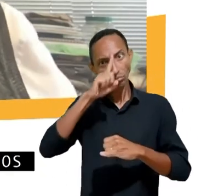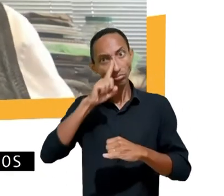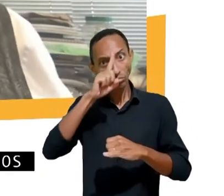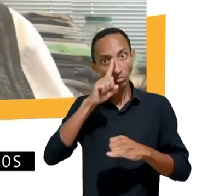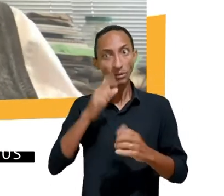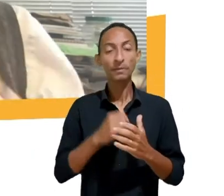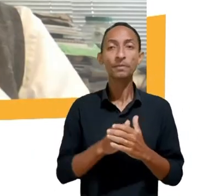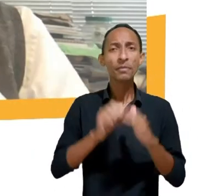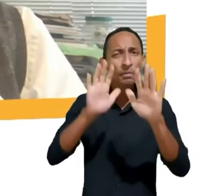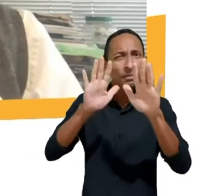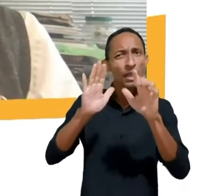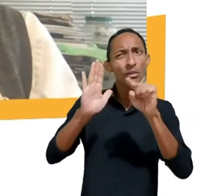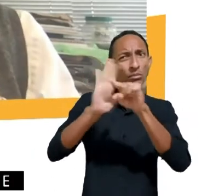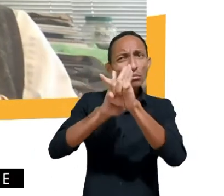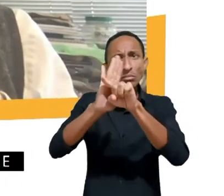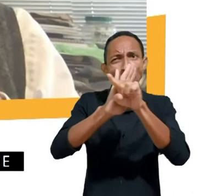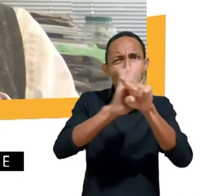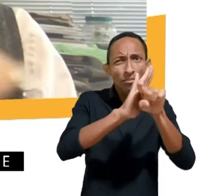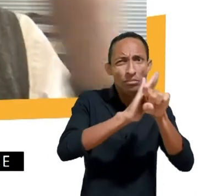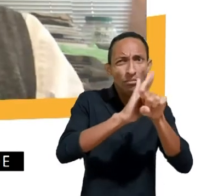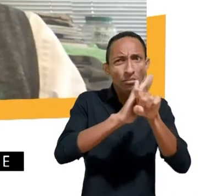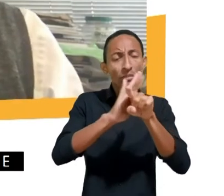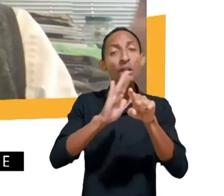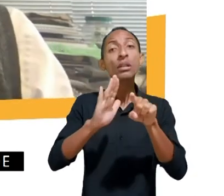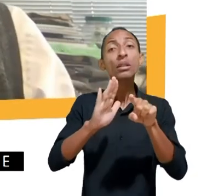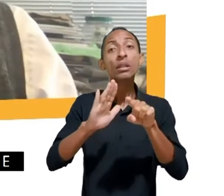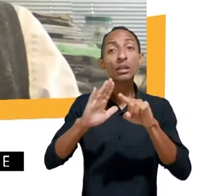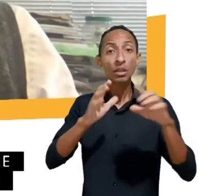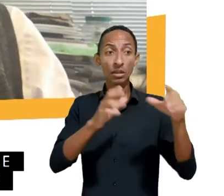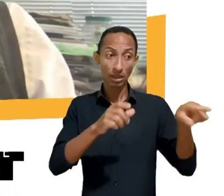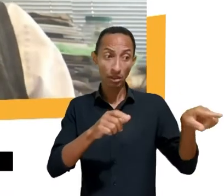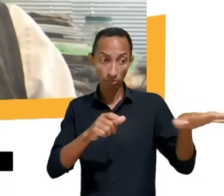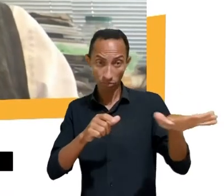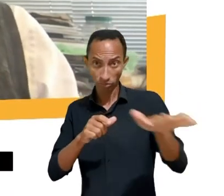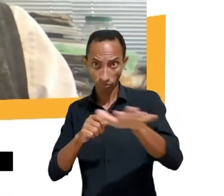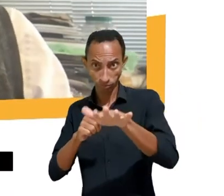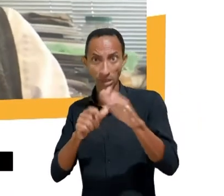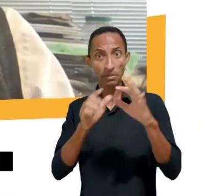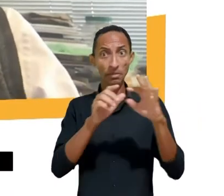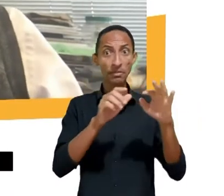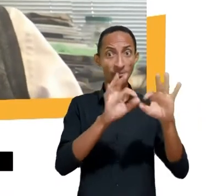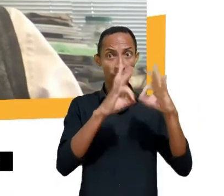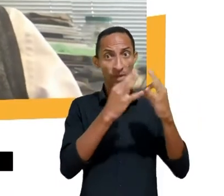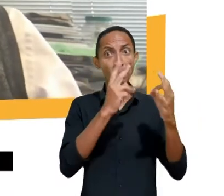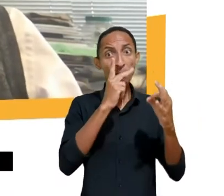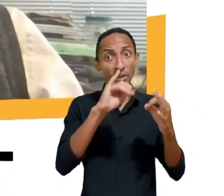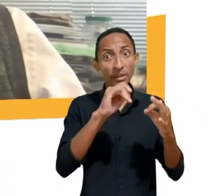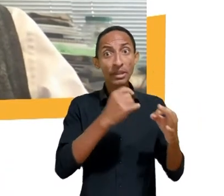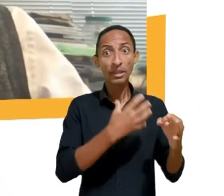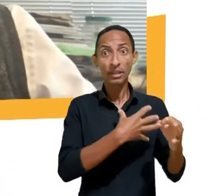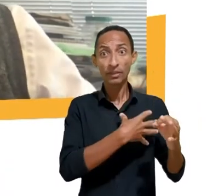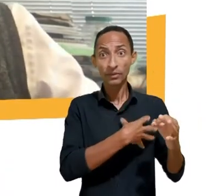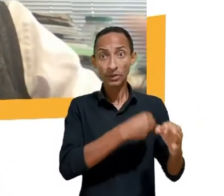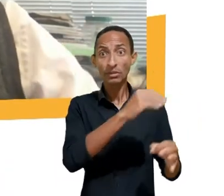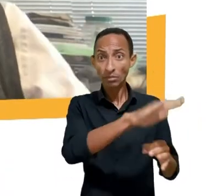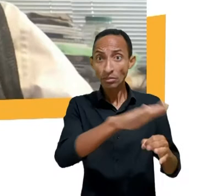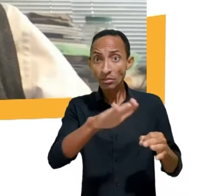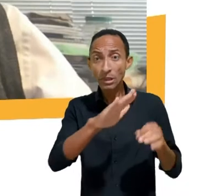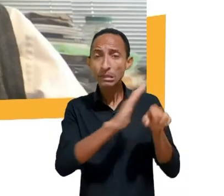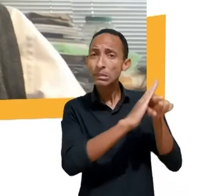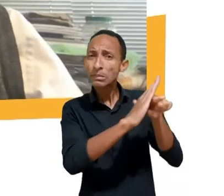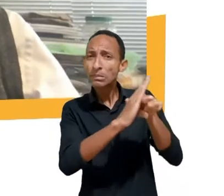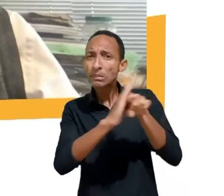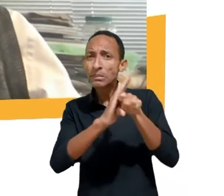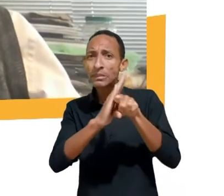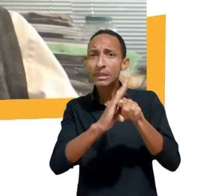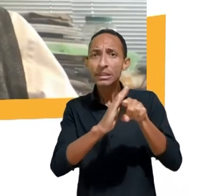fazemos aqui em relação a crianças e pais, o CETIC faz algumas pesquisas nesse tipo, quando foi feita a pergunta para crianças e pais,